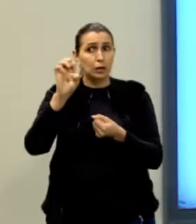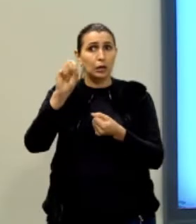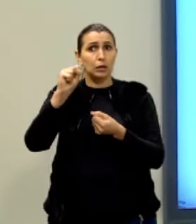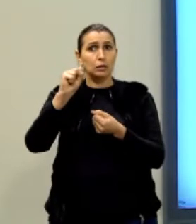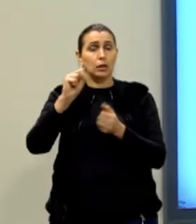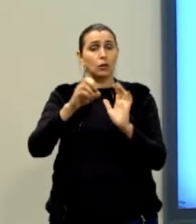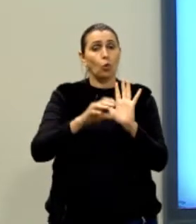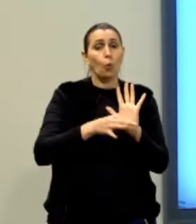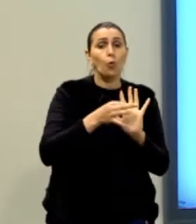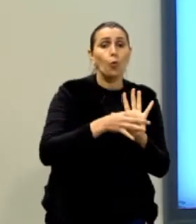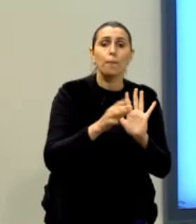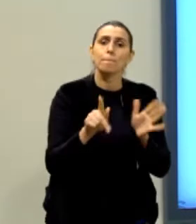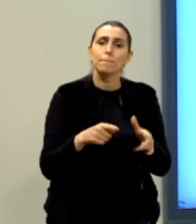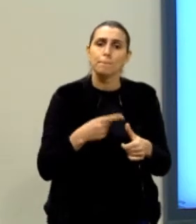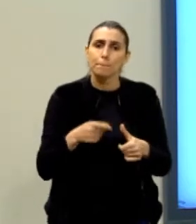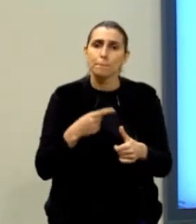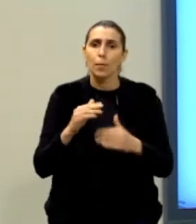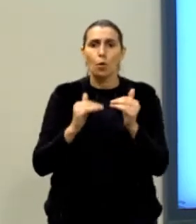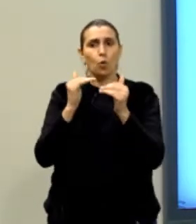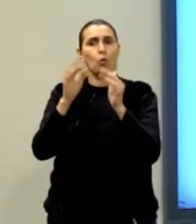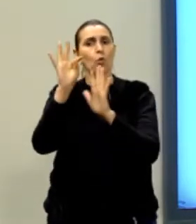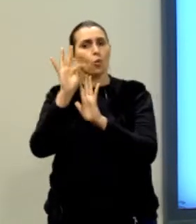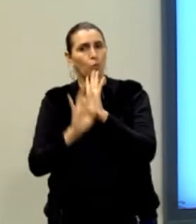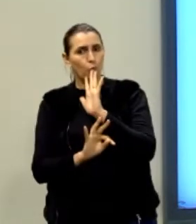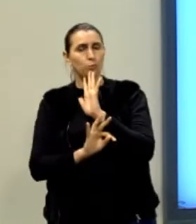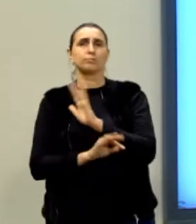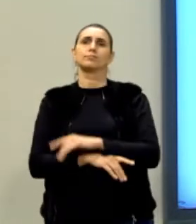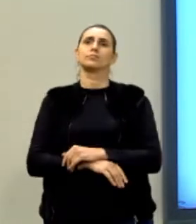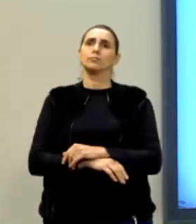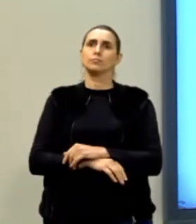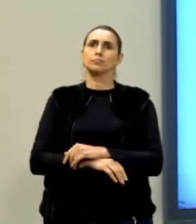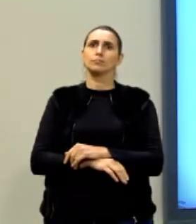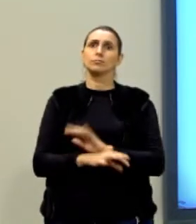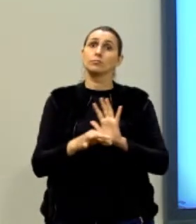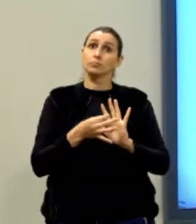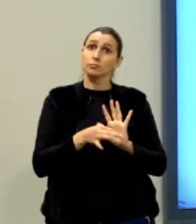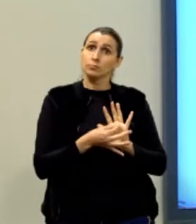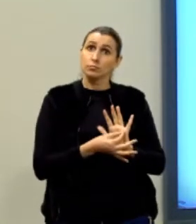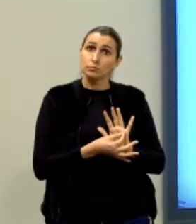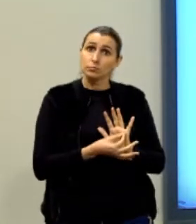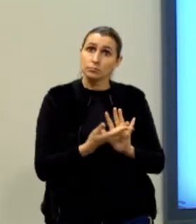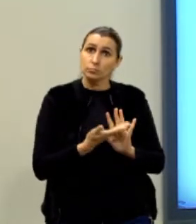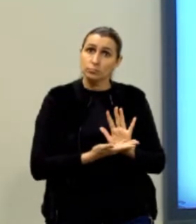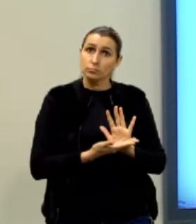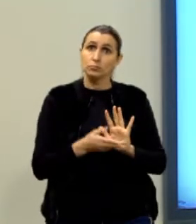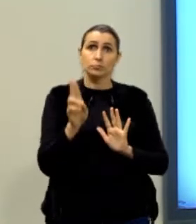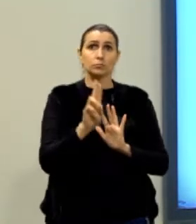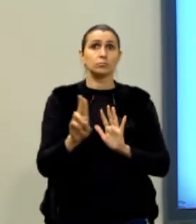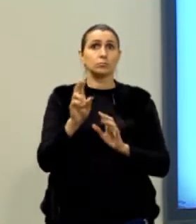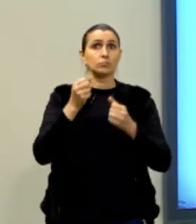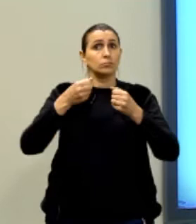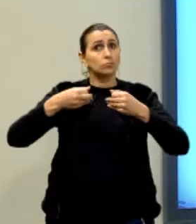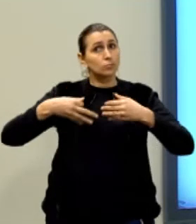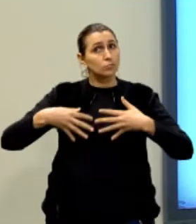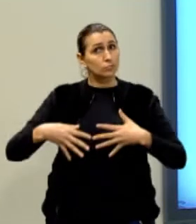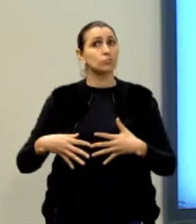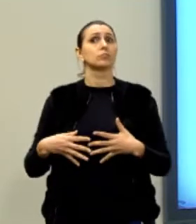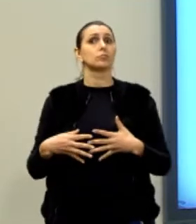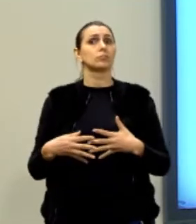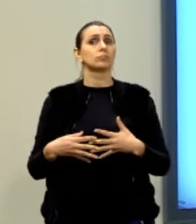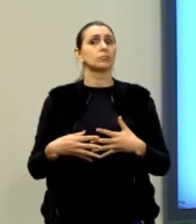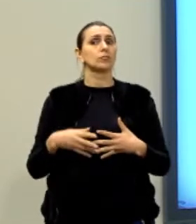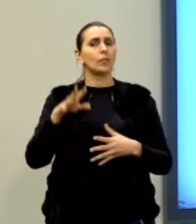opinião primeira lá que vai estar ao longo do texto que tu vai defender. E argumentos é o que tu usa para justificar e